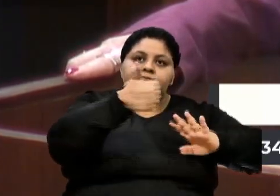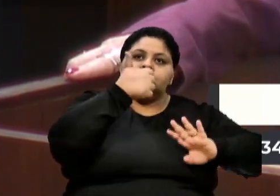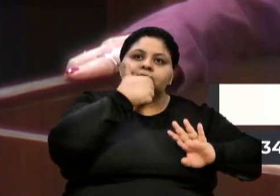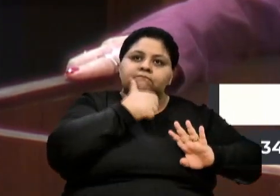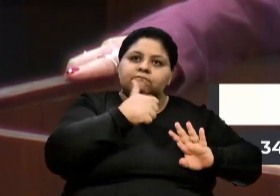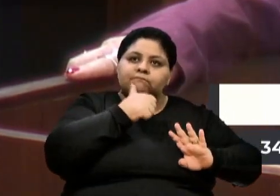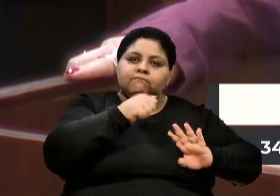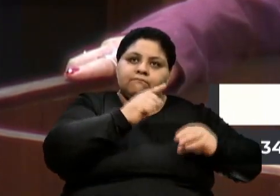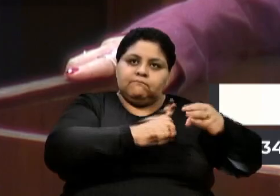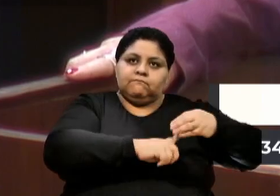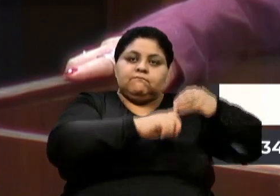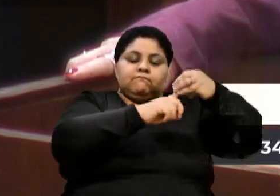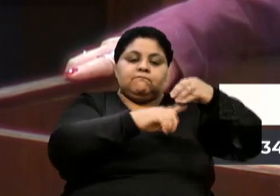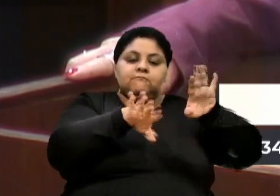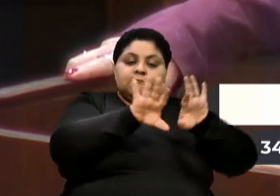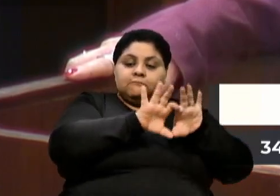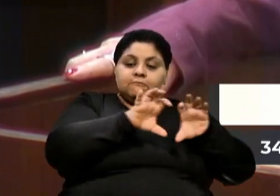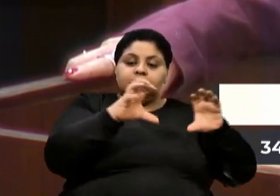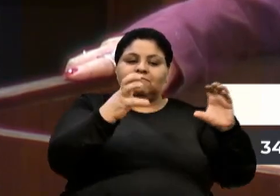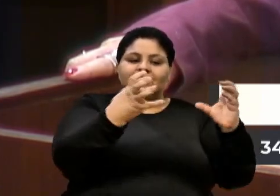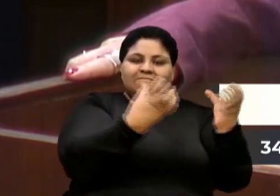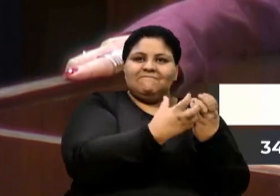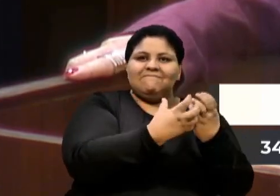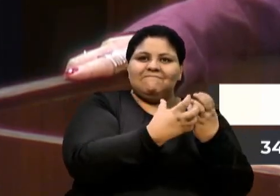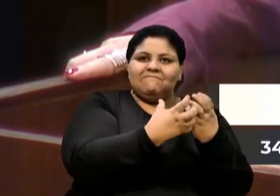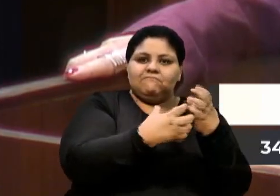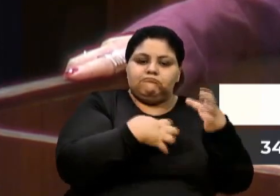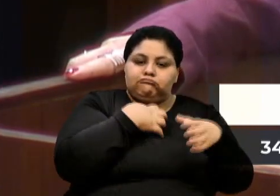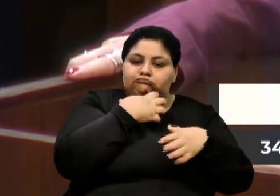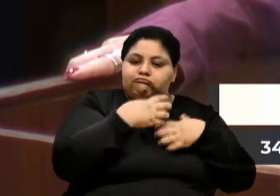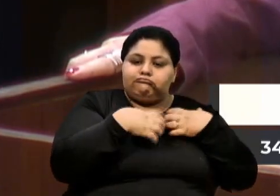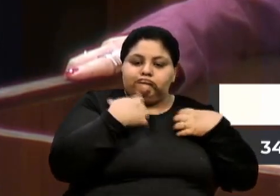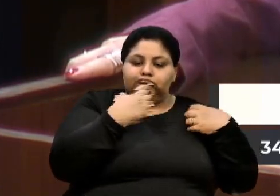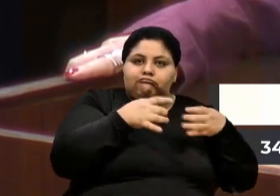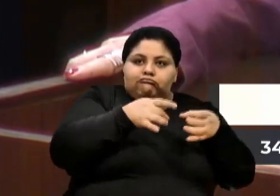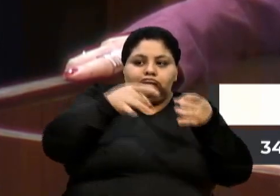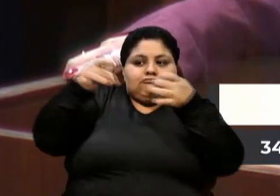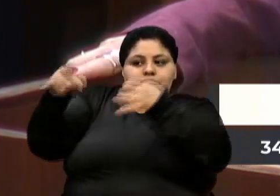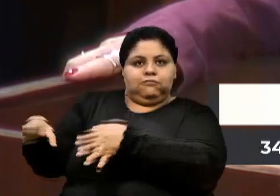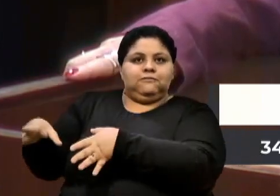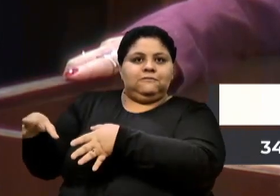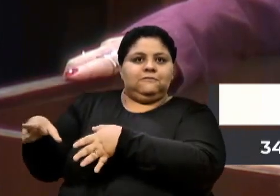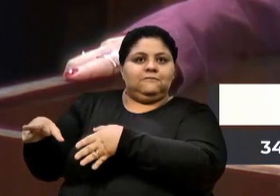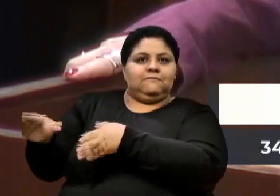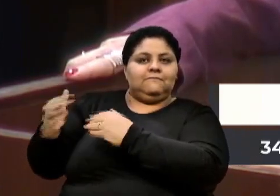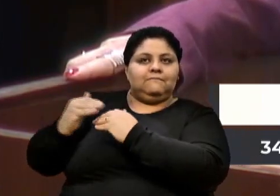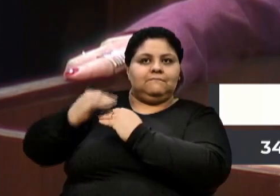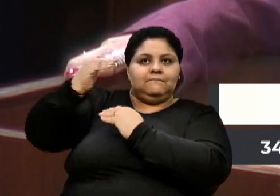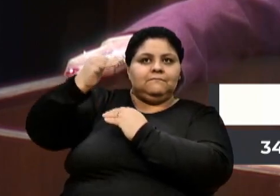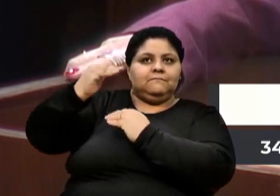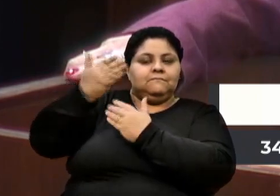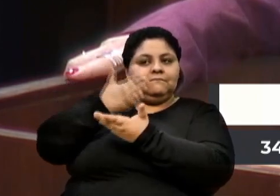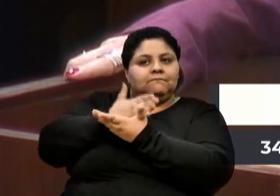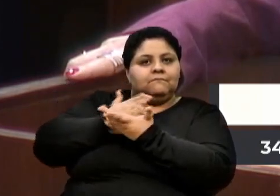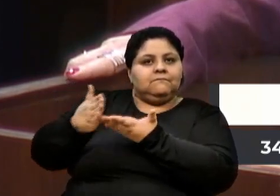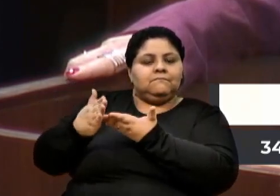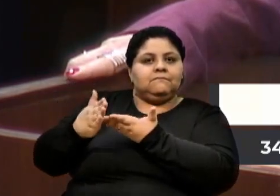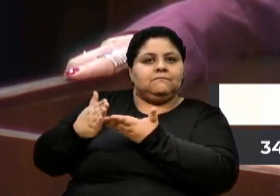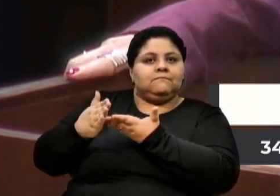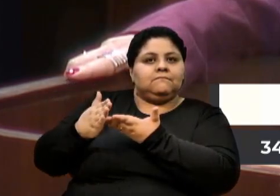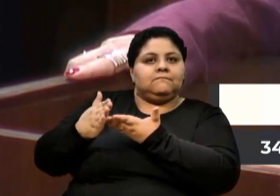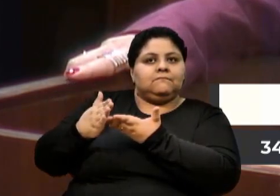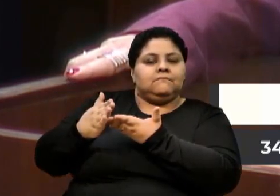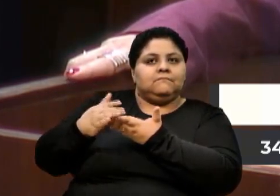principalmente das comunidades, para que não se sintam abandonadas, é mais uma das iniciativas da rede